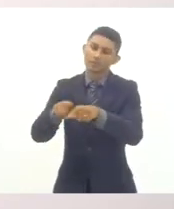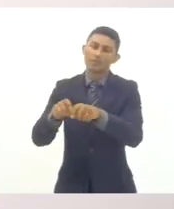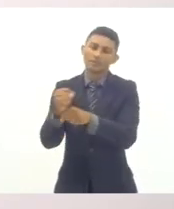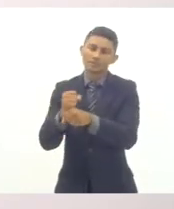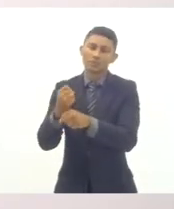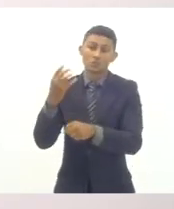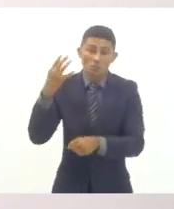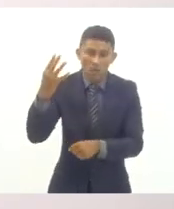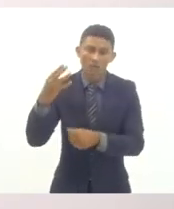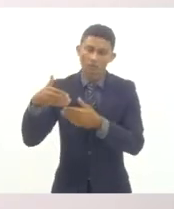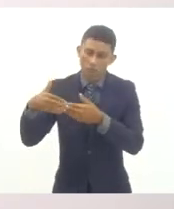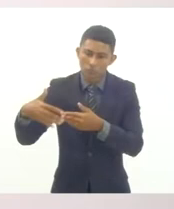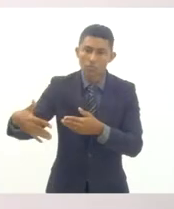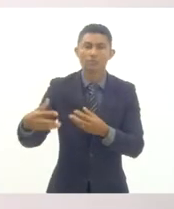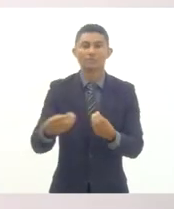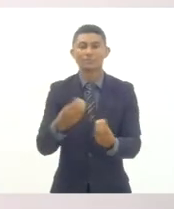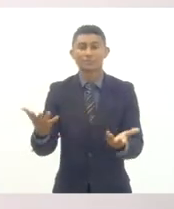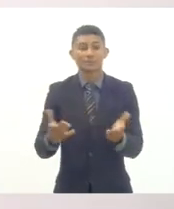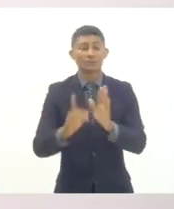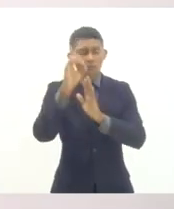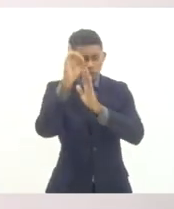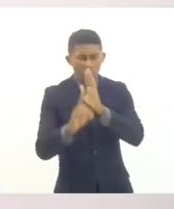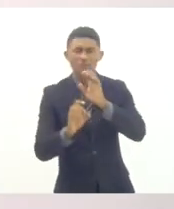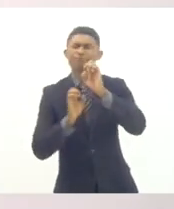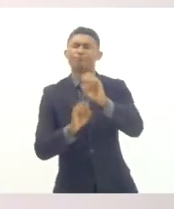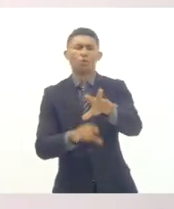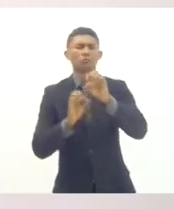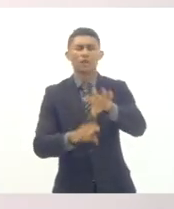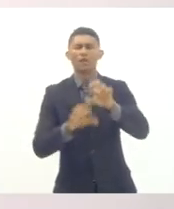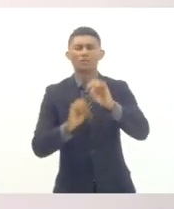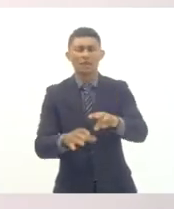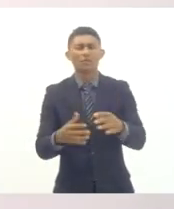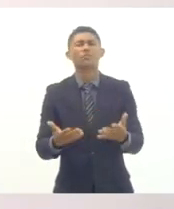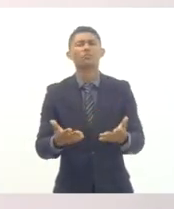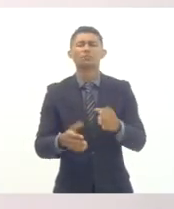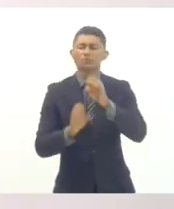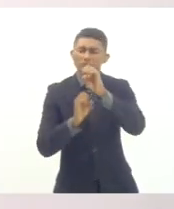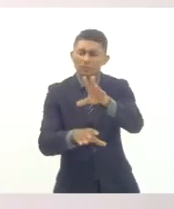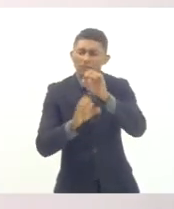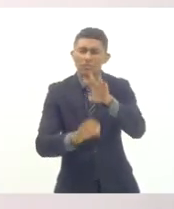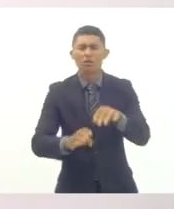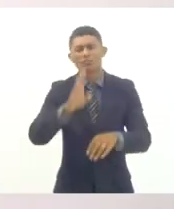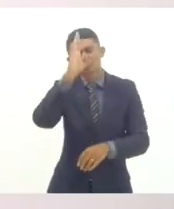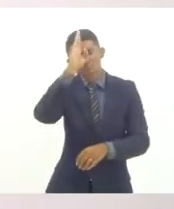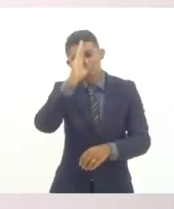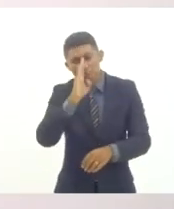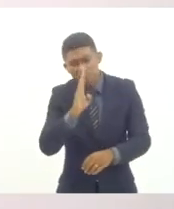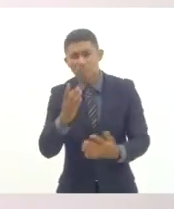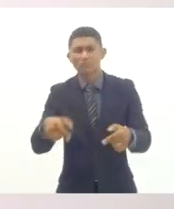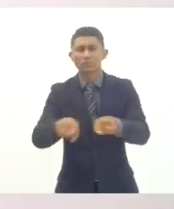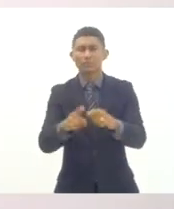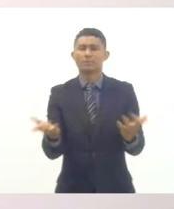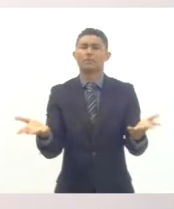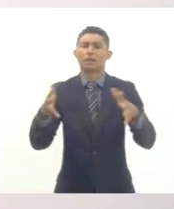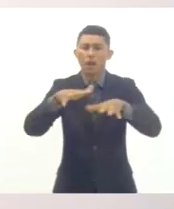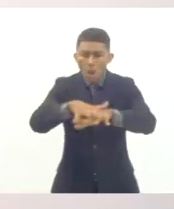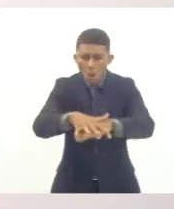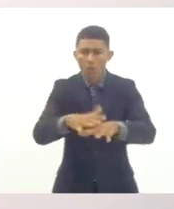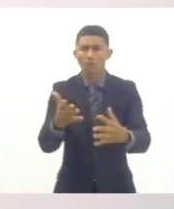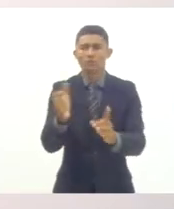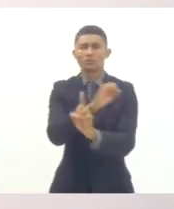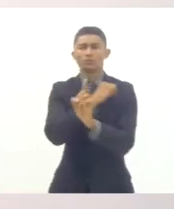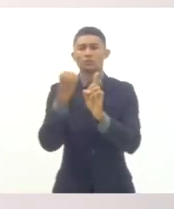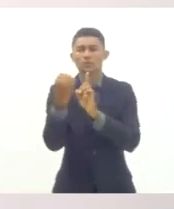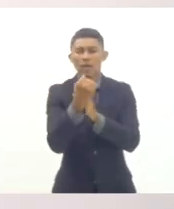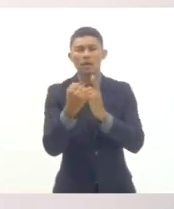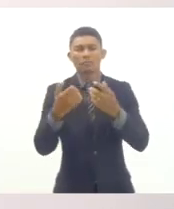para que o direito à educação em todos os níveis, em modalidade laica, gratuita, inclusiva, socialmente